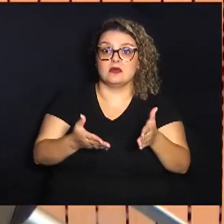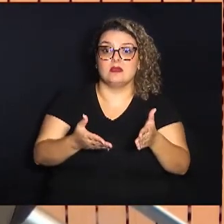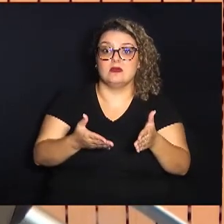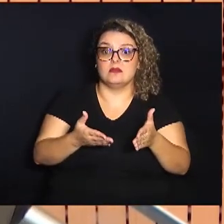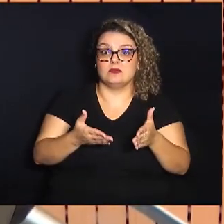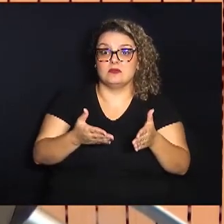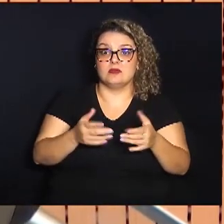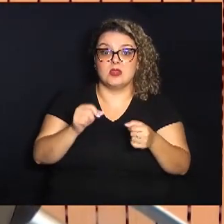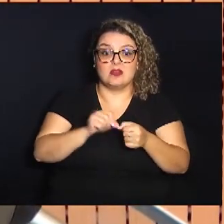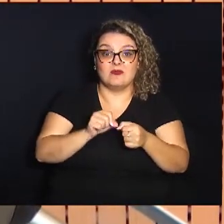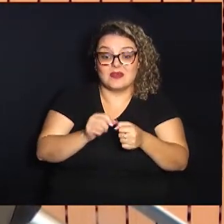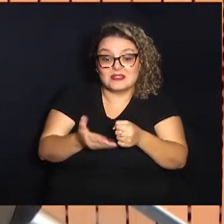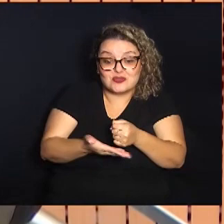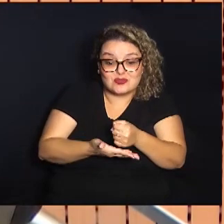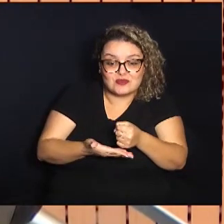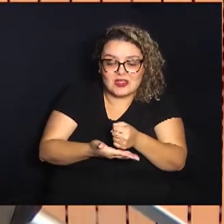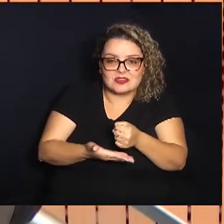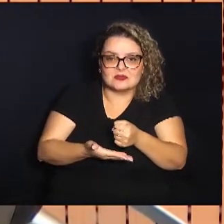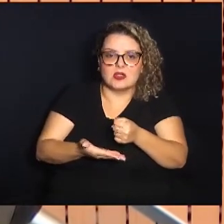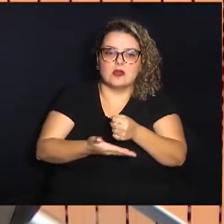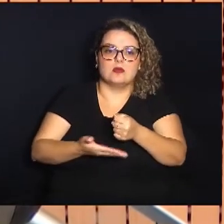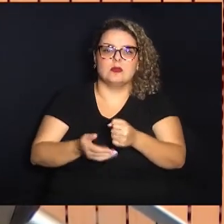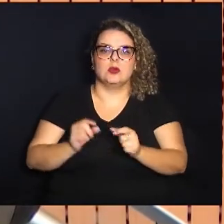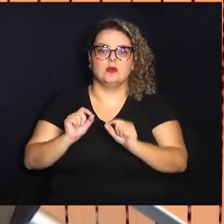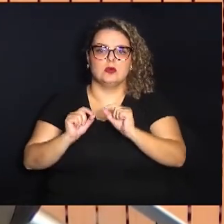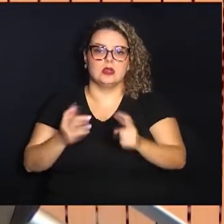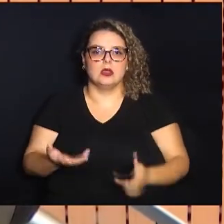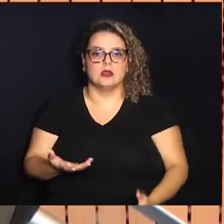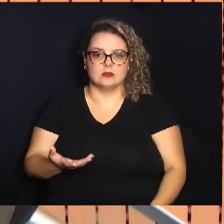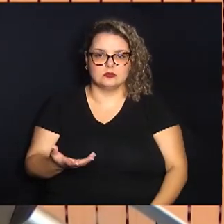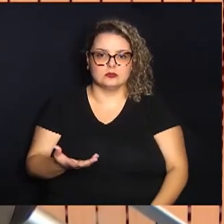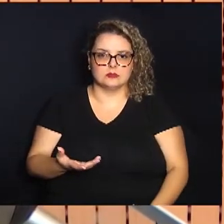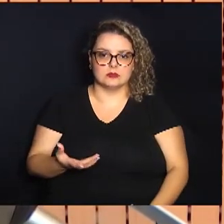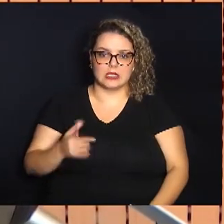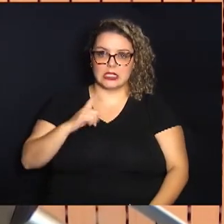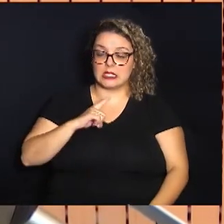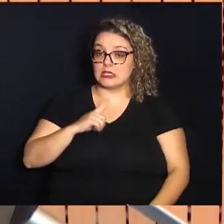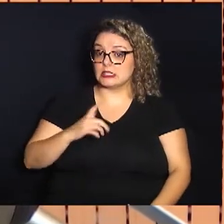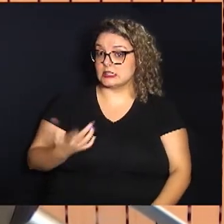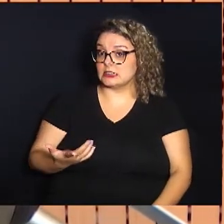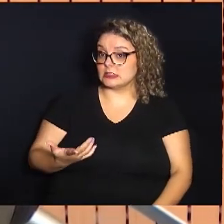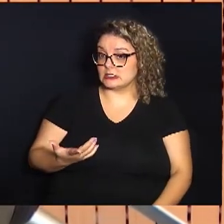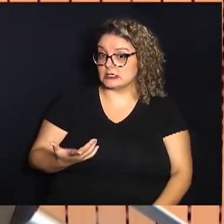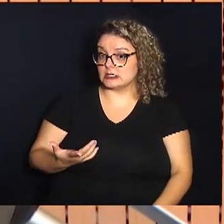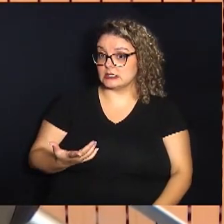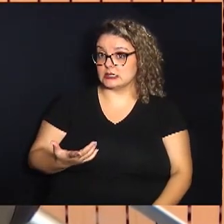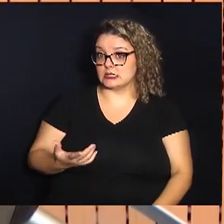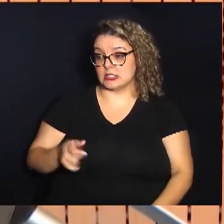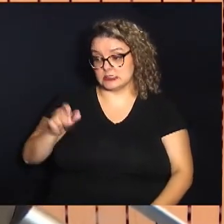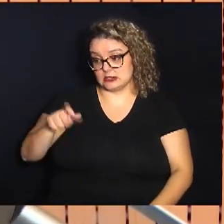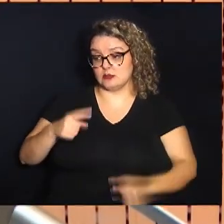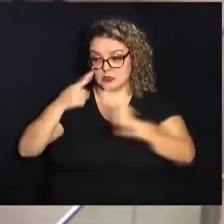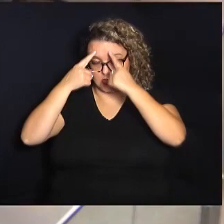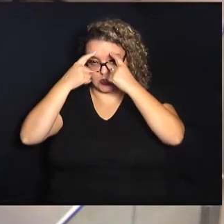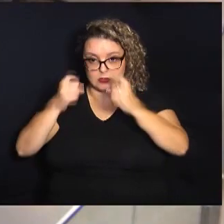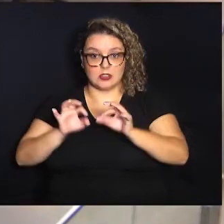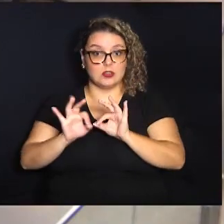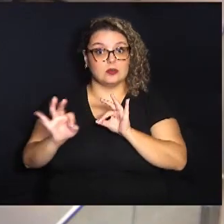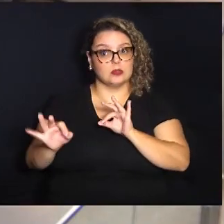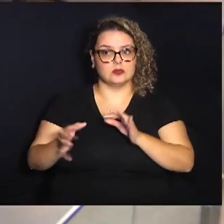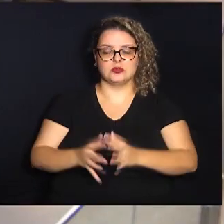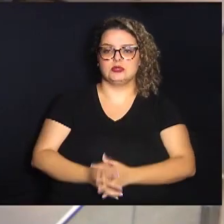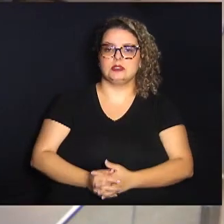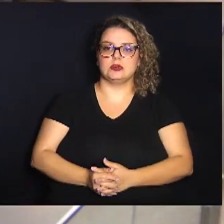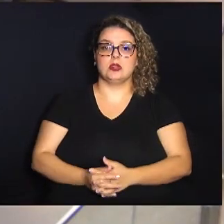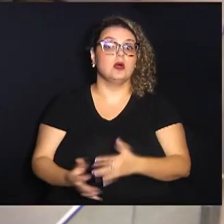faça o mínimo e o mínimo seria ao menos manter esse agressor longe qualquer